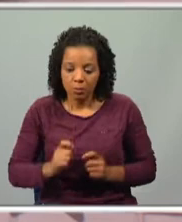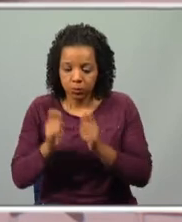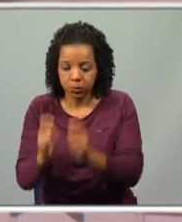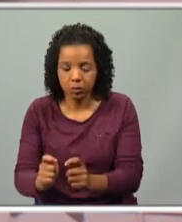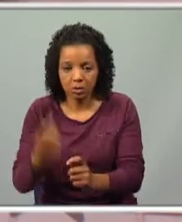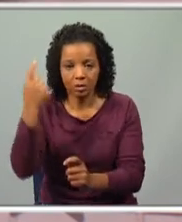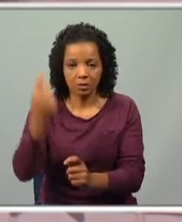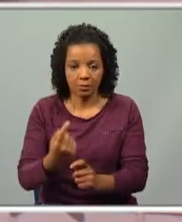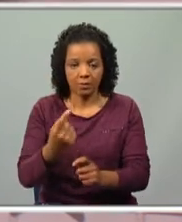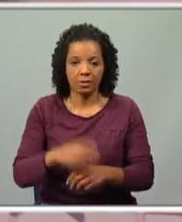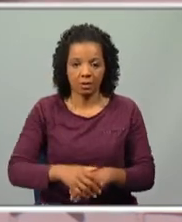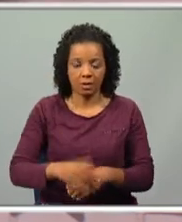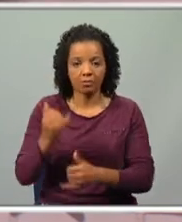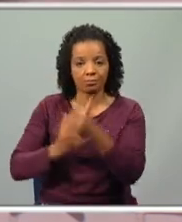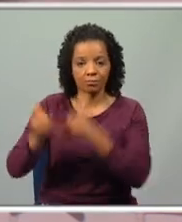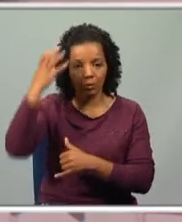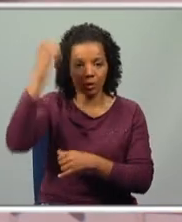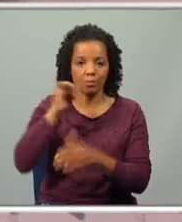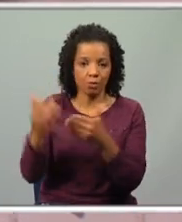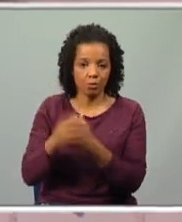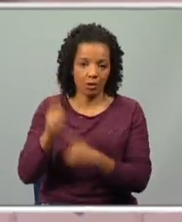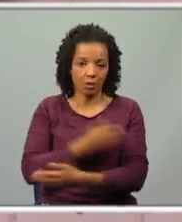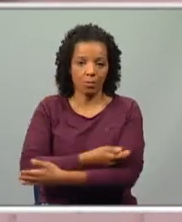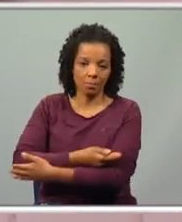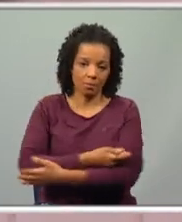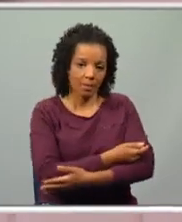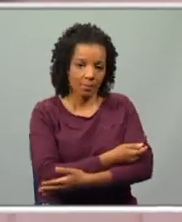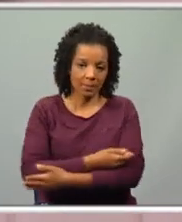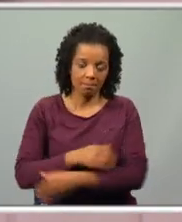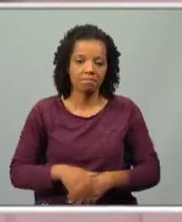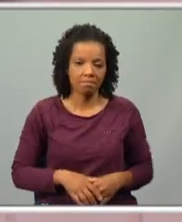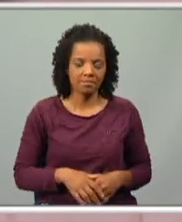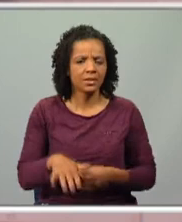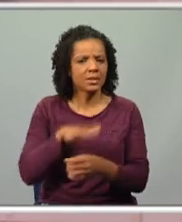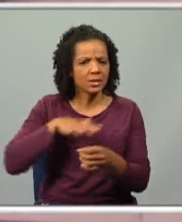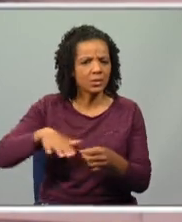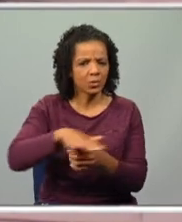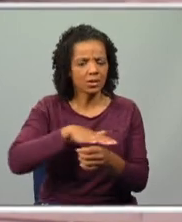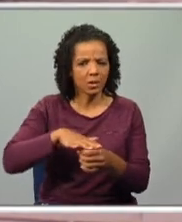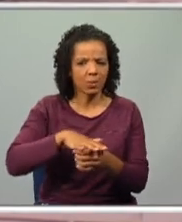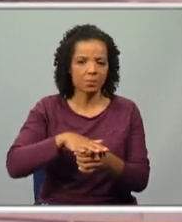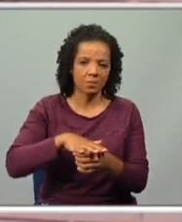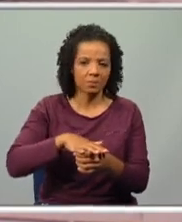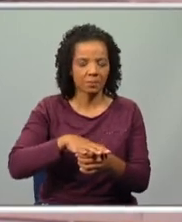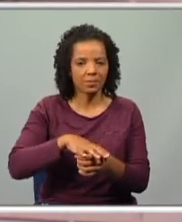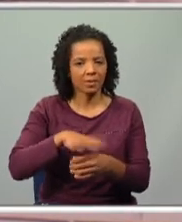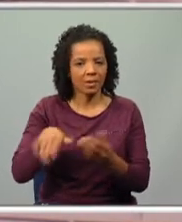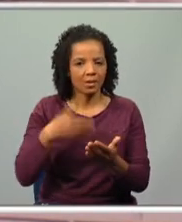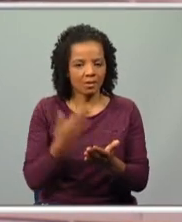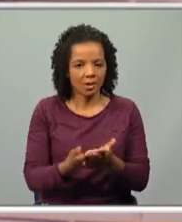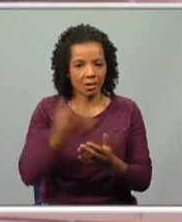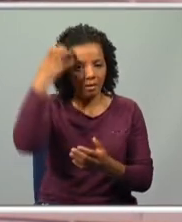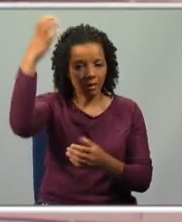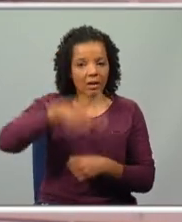devia ocupar o lugar do rei morto, é um bebê. Portanto, estamos perante uma situação de fragilidade